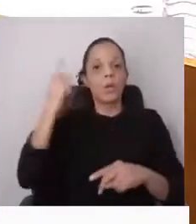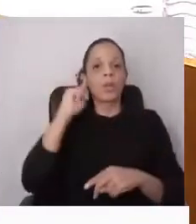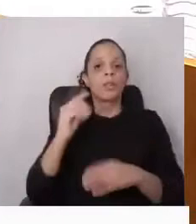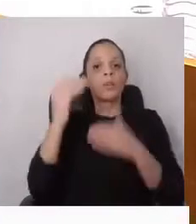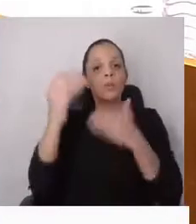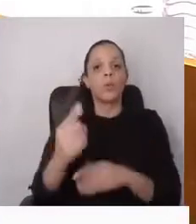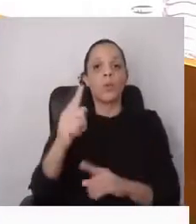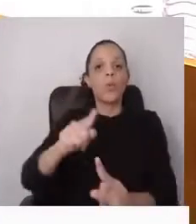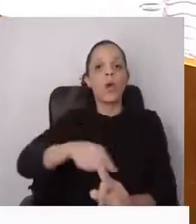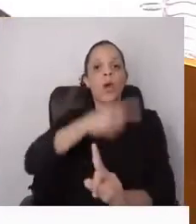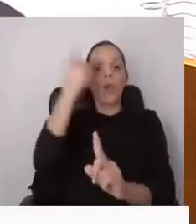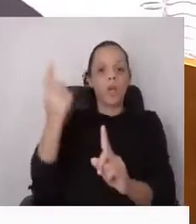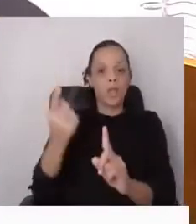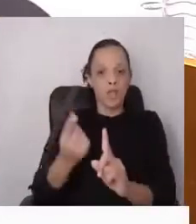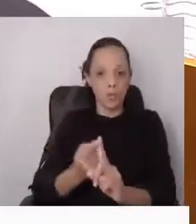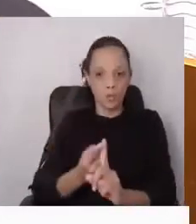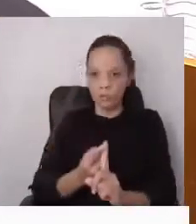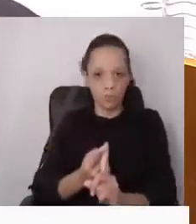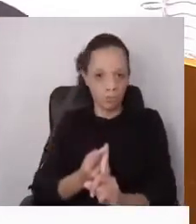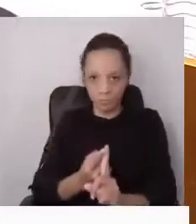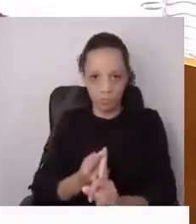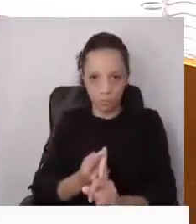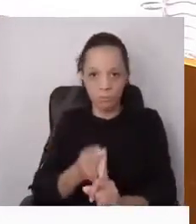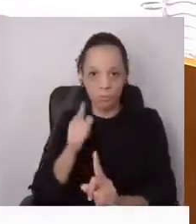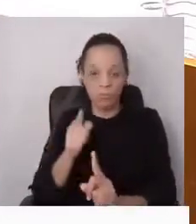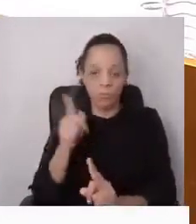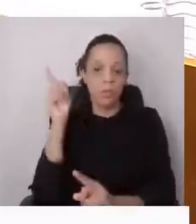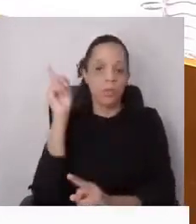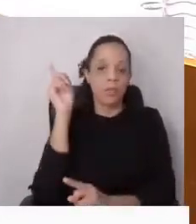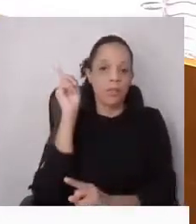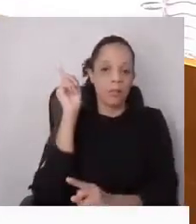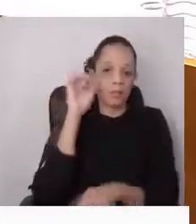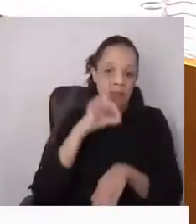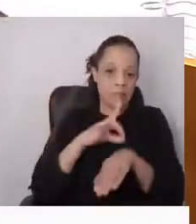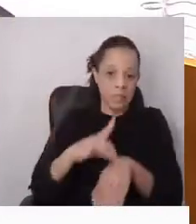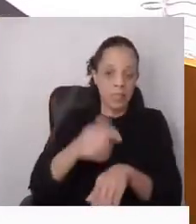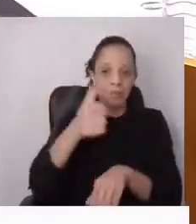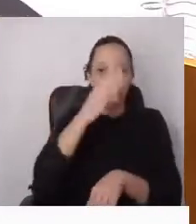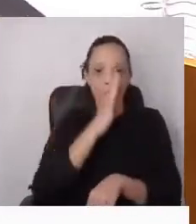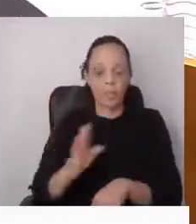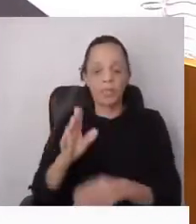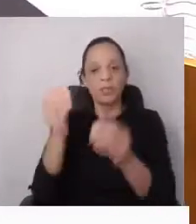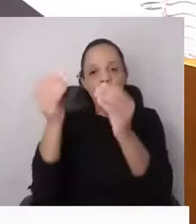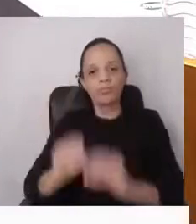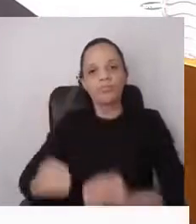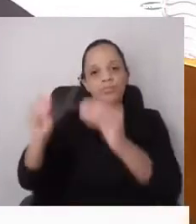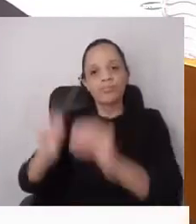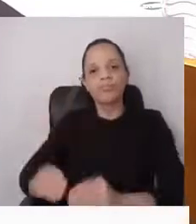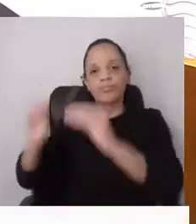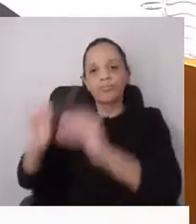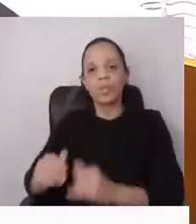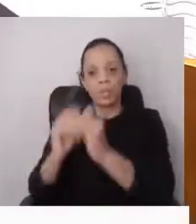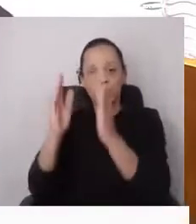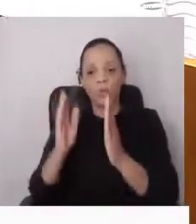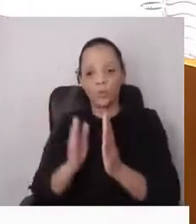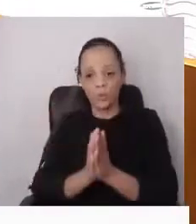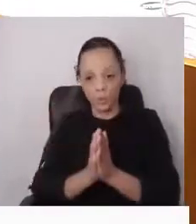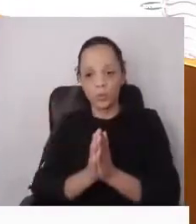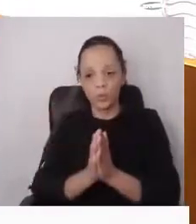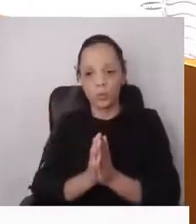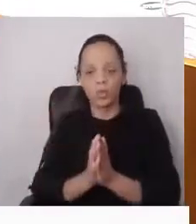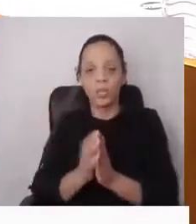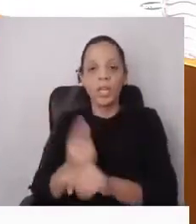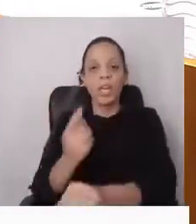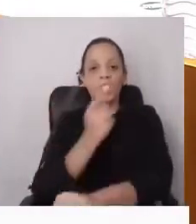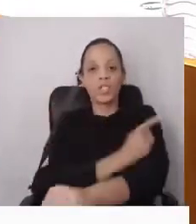ano, com base neste Guia de Boas Práticas, e elaborar tudo aquilo que a extrema-esquerda hoje